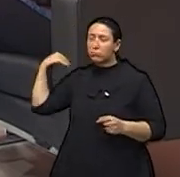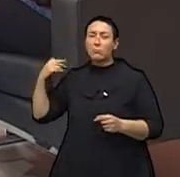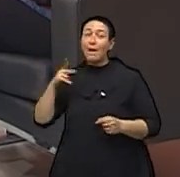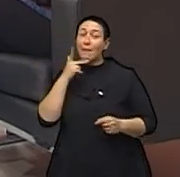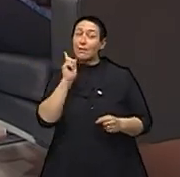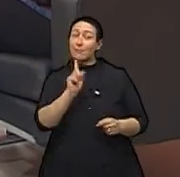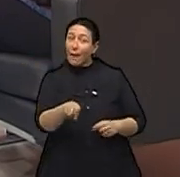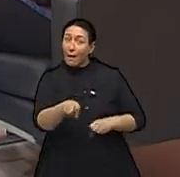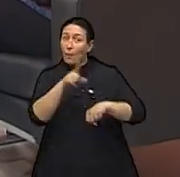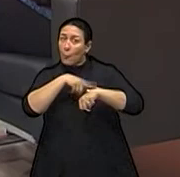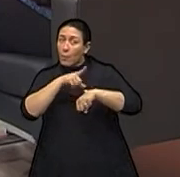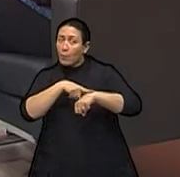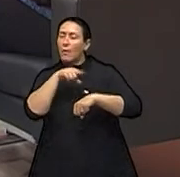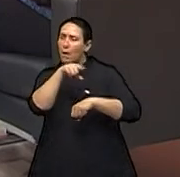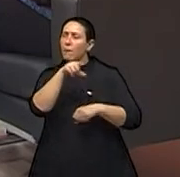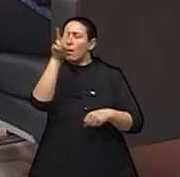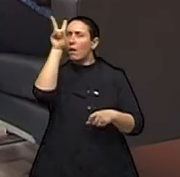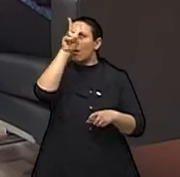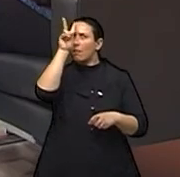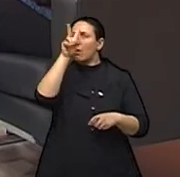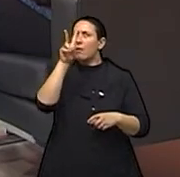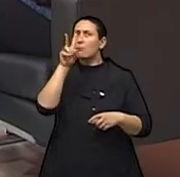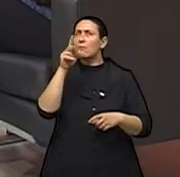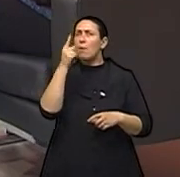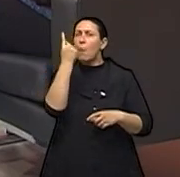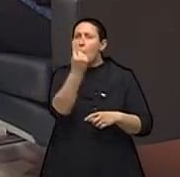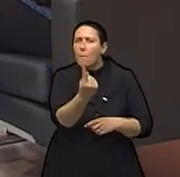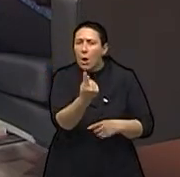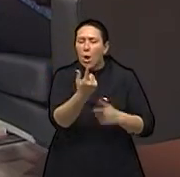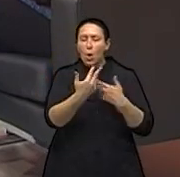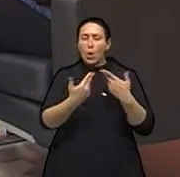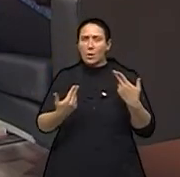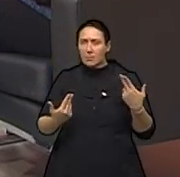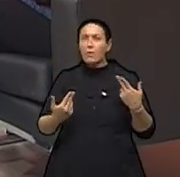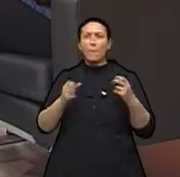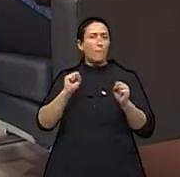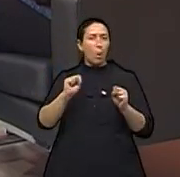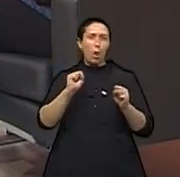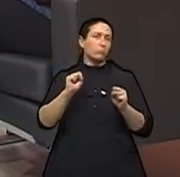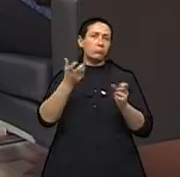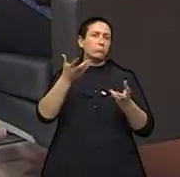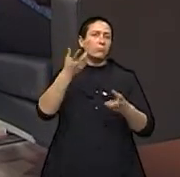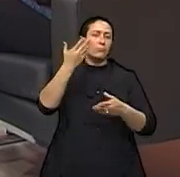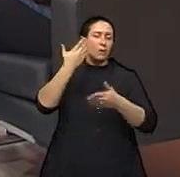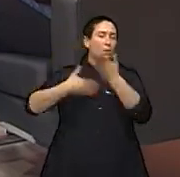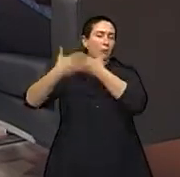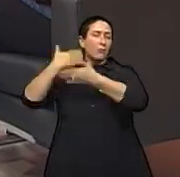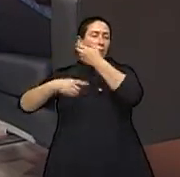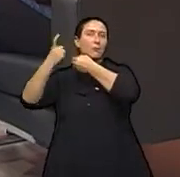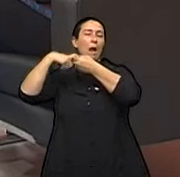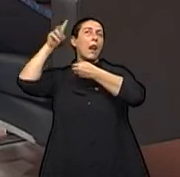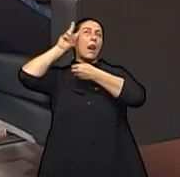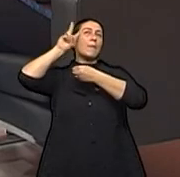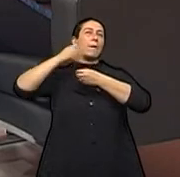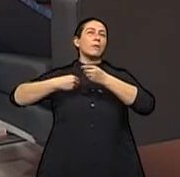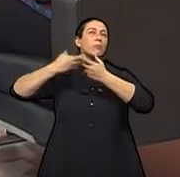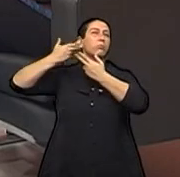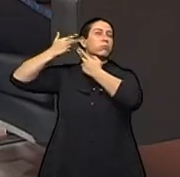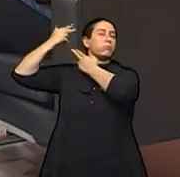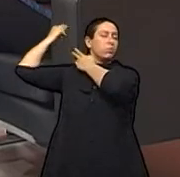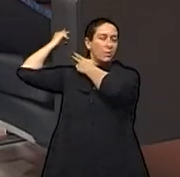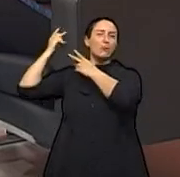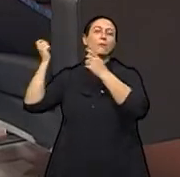momento, ela vai lembrar de uma vida de cada vez. Numa sessão de regressão, ela pode acessar mais de uma vida. Aí ela lembra, aí ela chega lá.